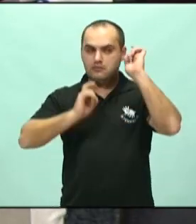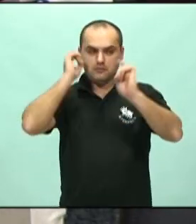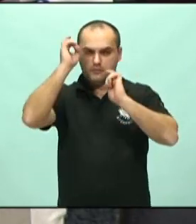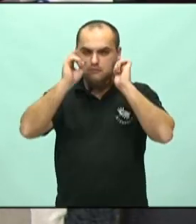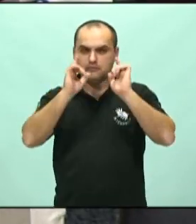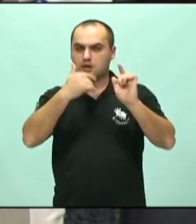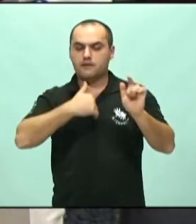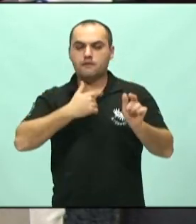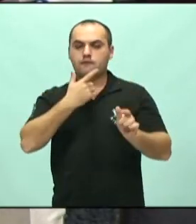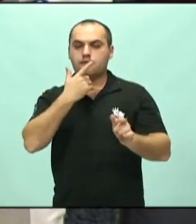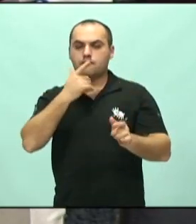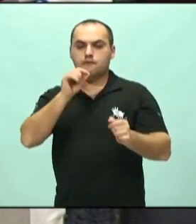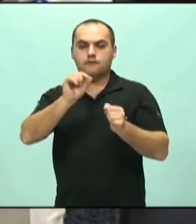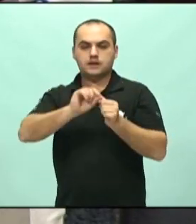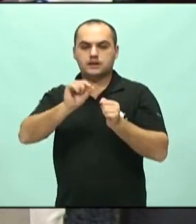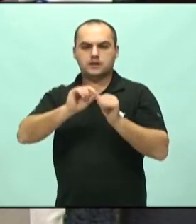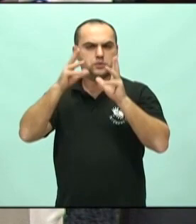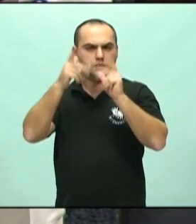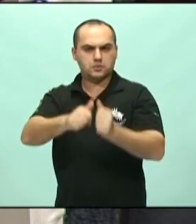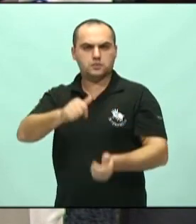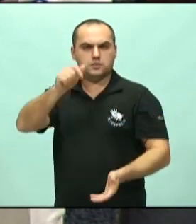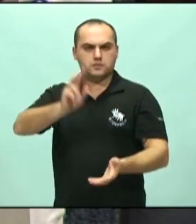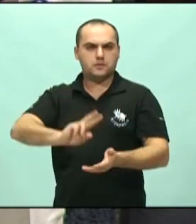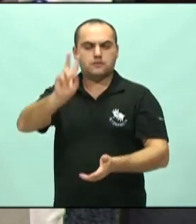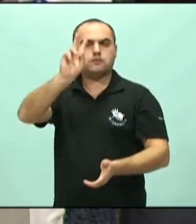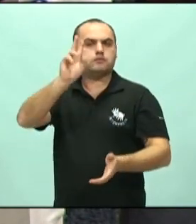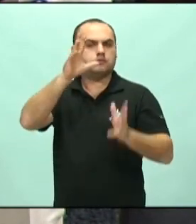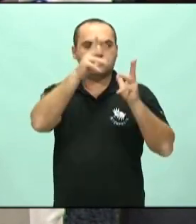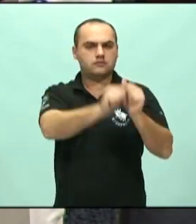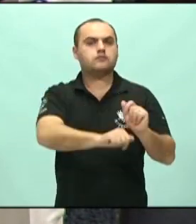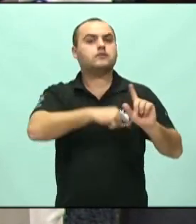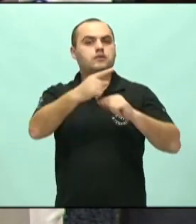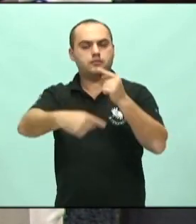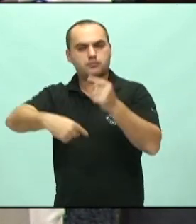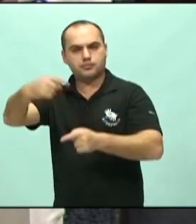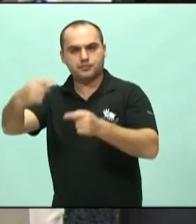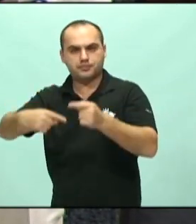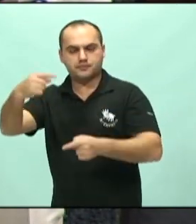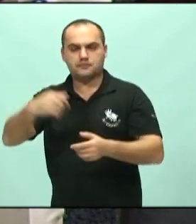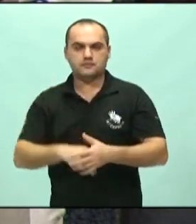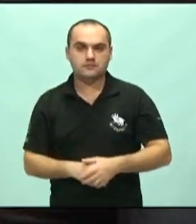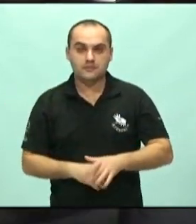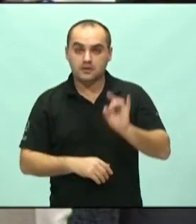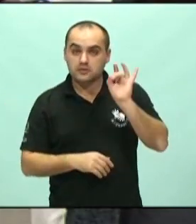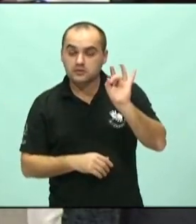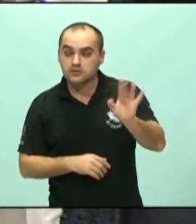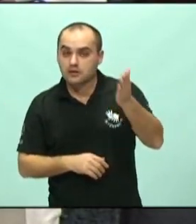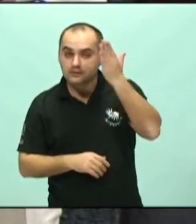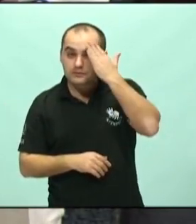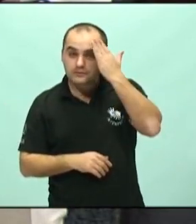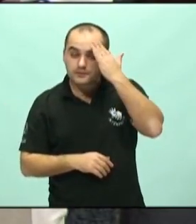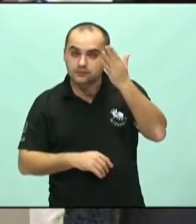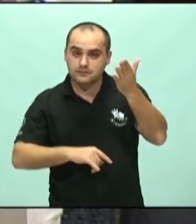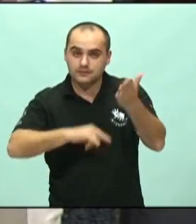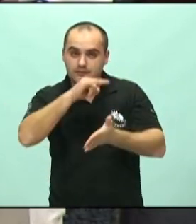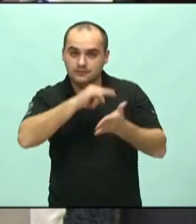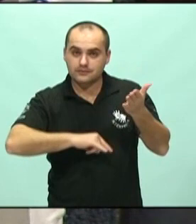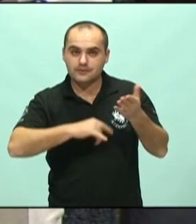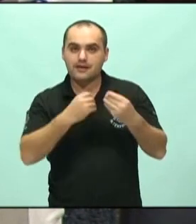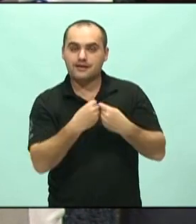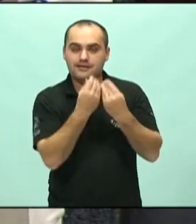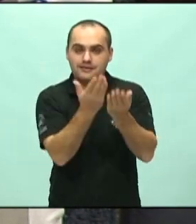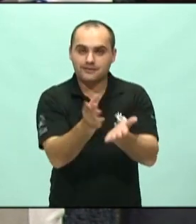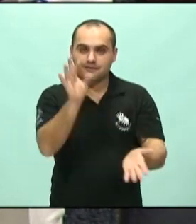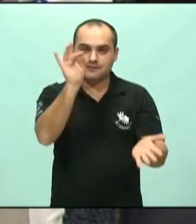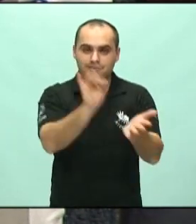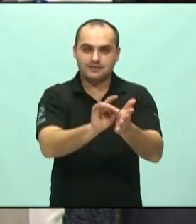revalidar tudo o que nós tínhamos e depois nós vamos discutir. Só tivemos acesso ao documento quando ele efetivamente entregou